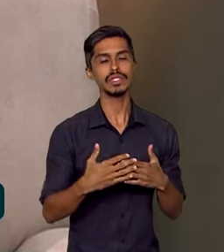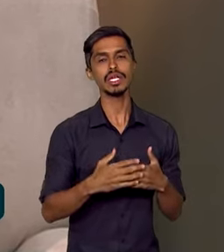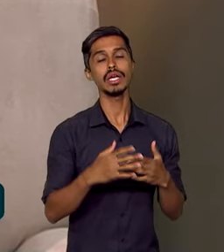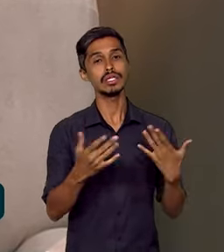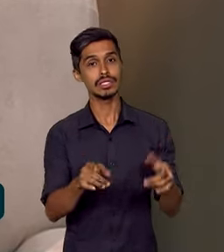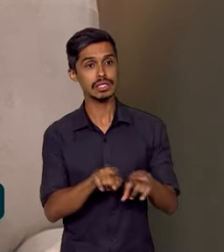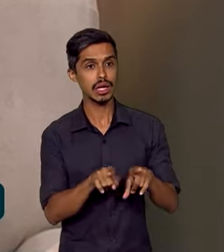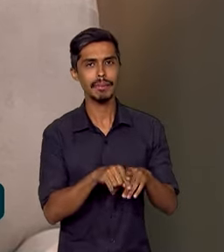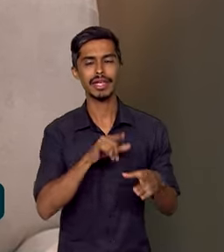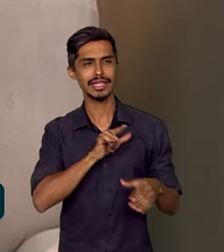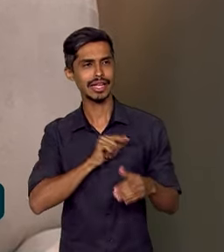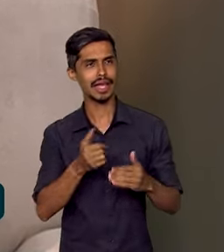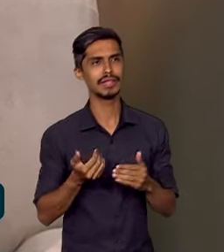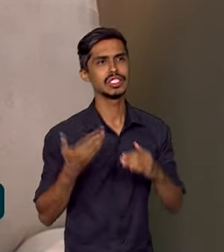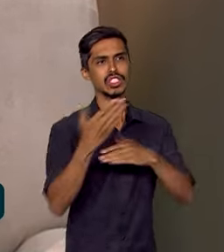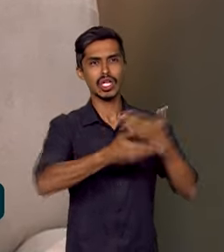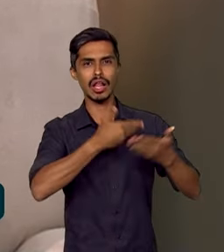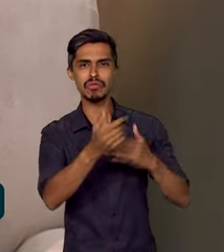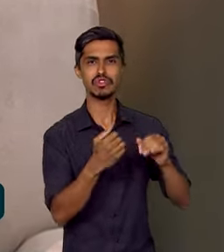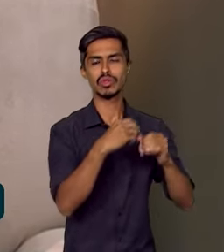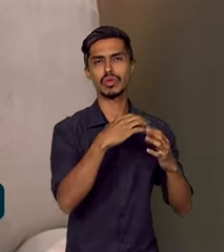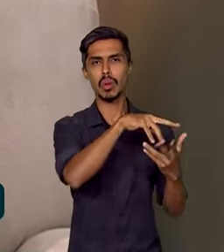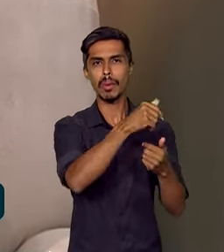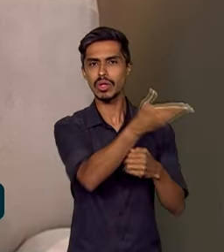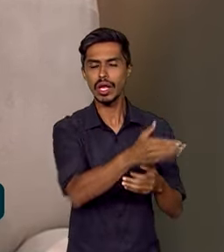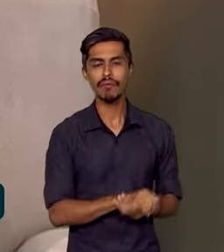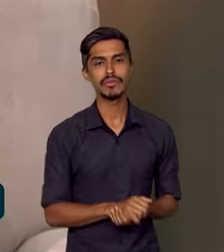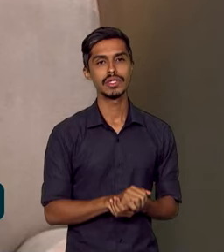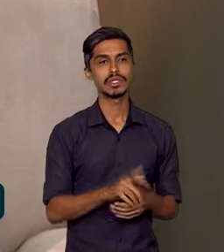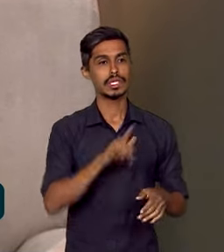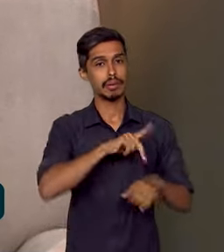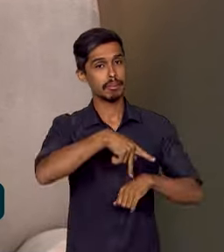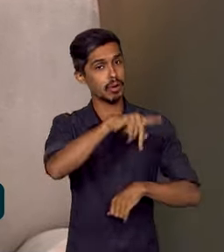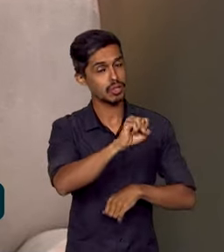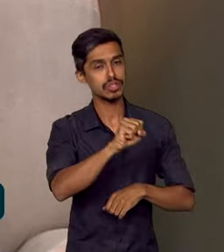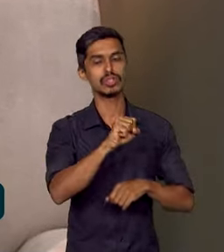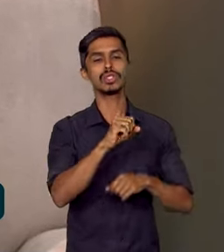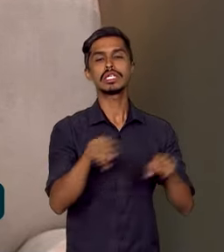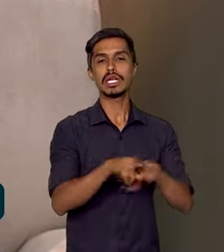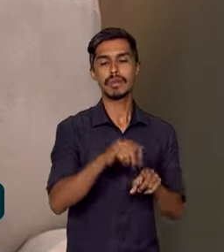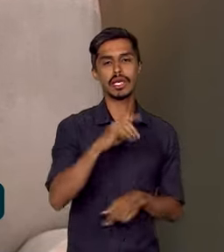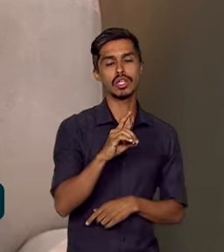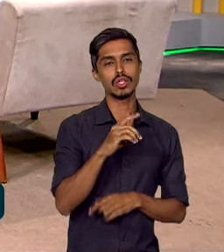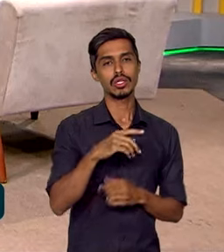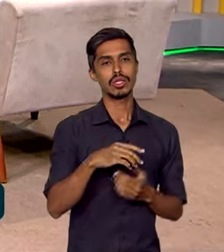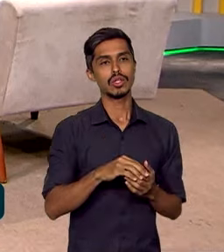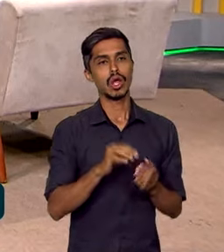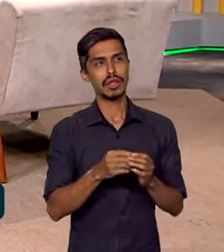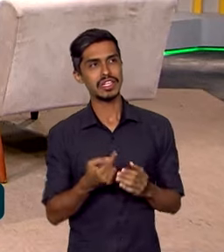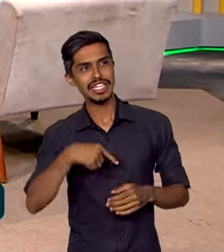que garante bolsas de pós-doutorado e pós-doc, e doutorado em sanduíche